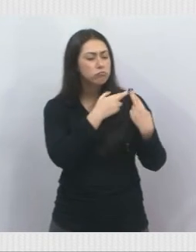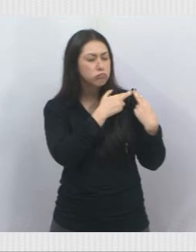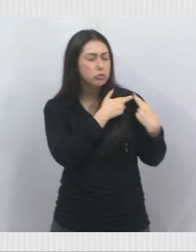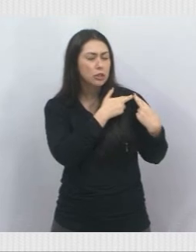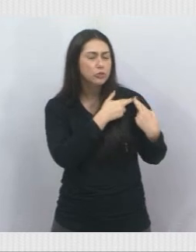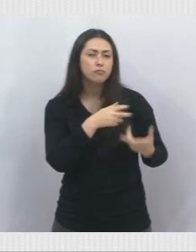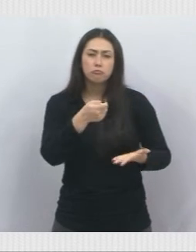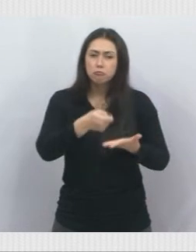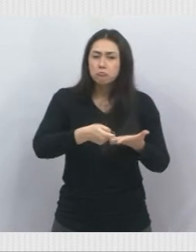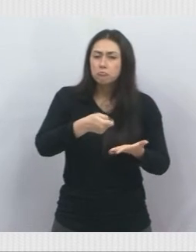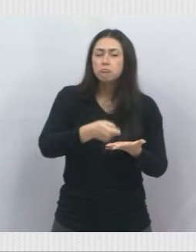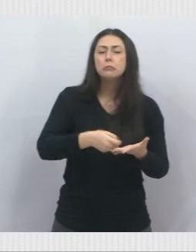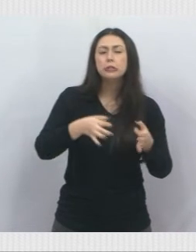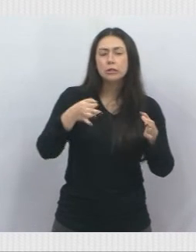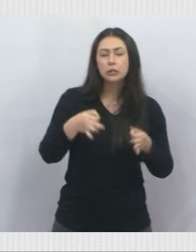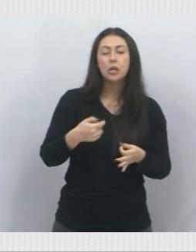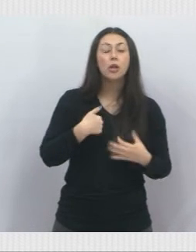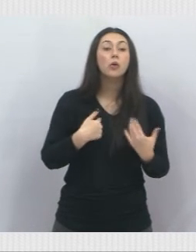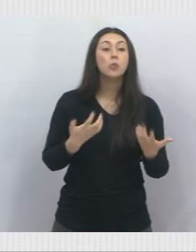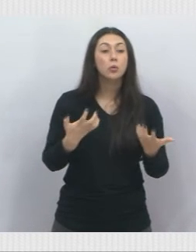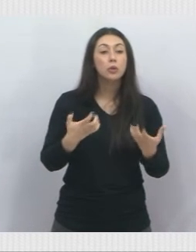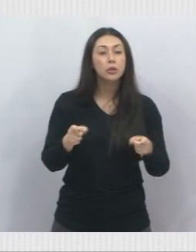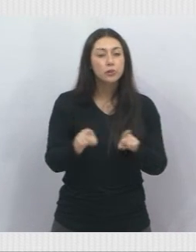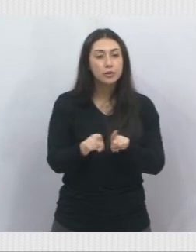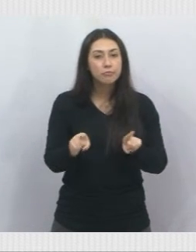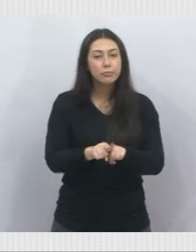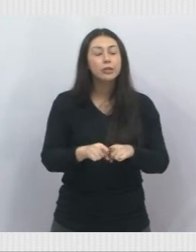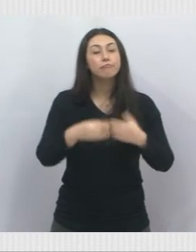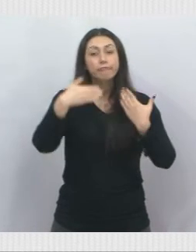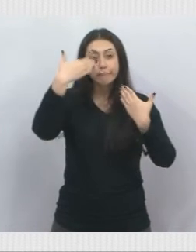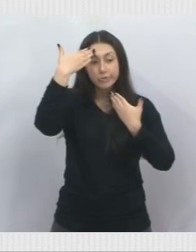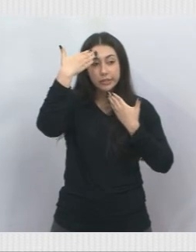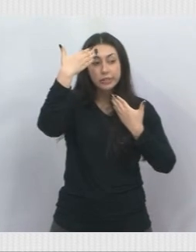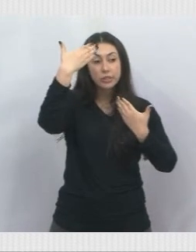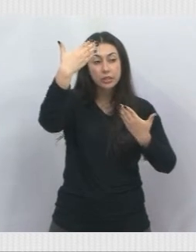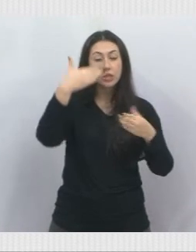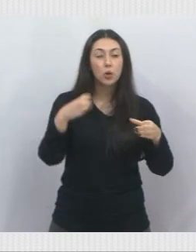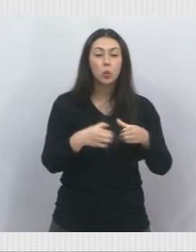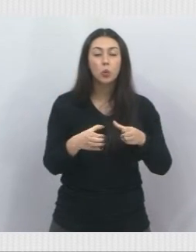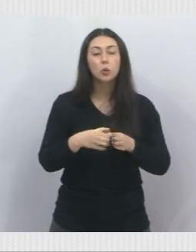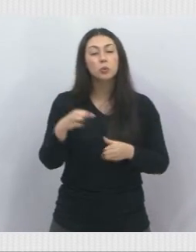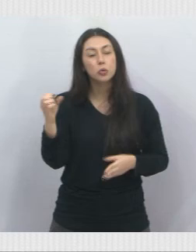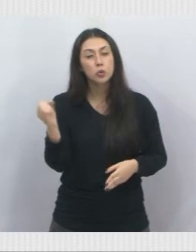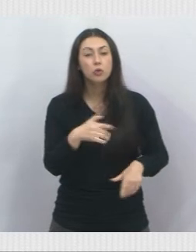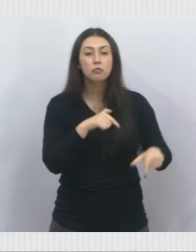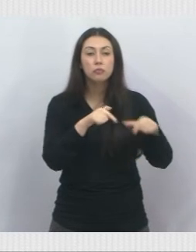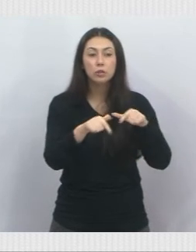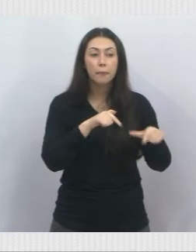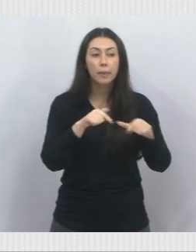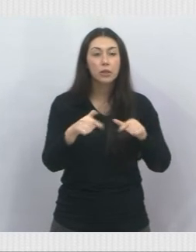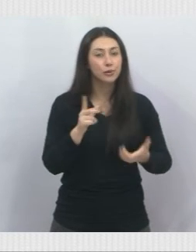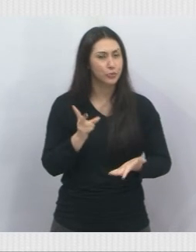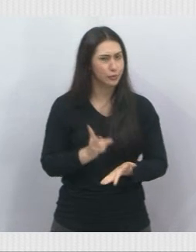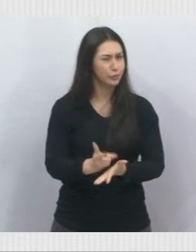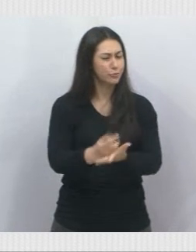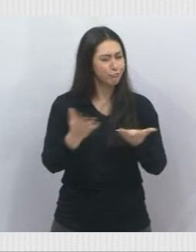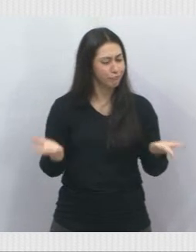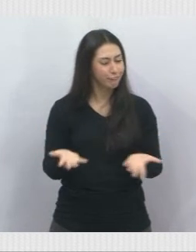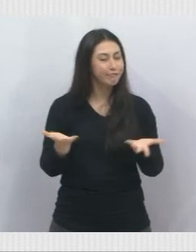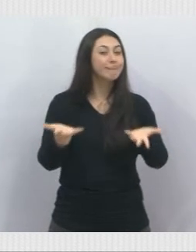deveres do contrato. Então, quero também já dar esse agradecimento à nova equipe aí que está prestando serviço. Continue assim.